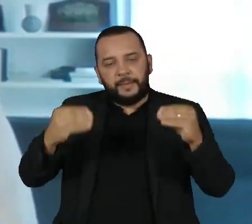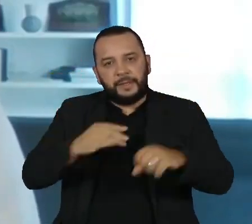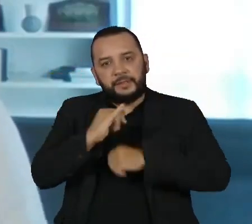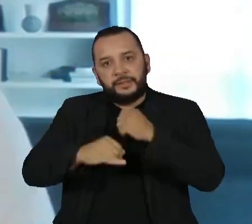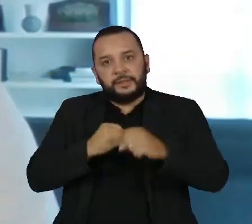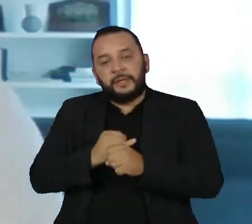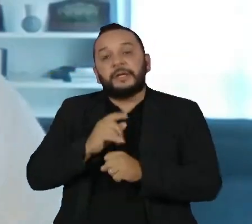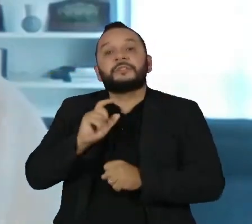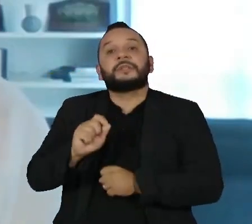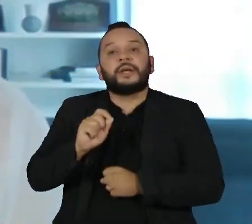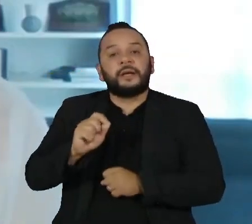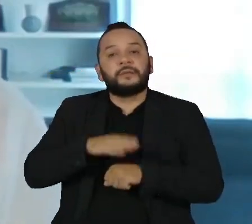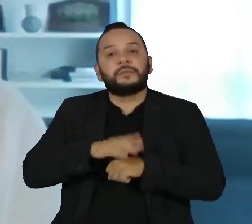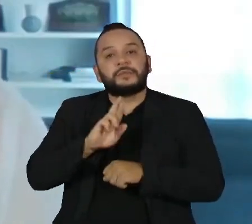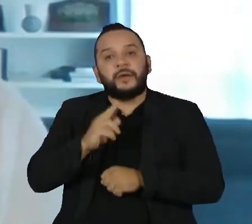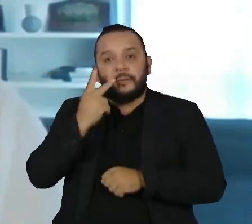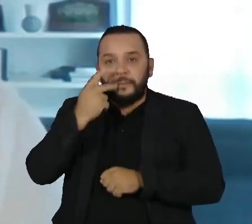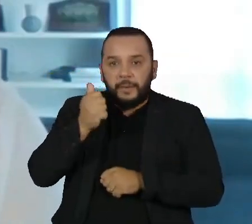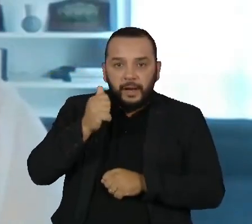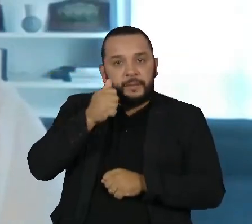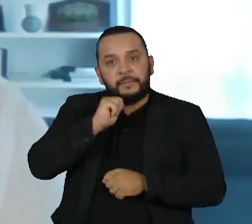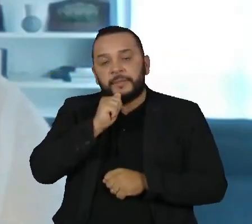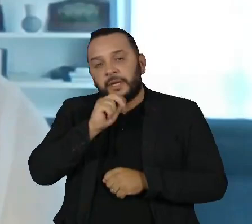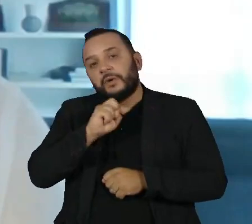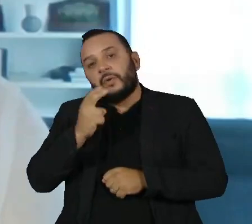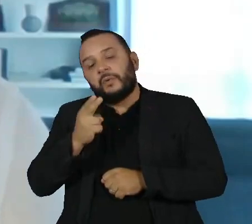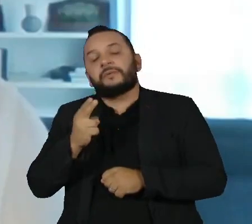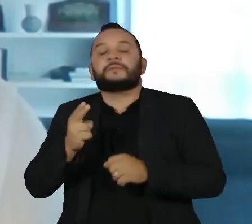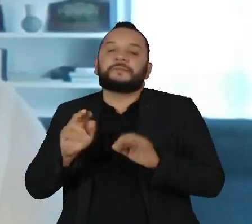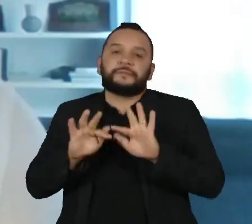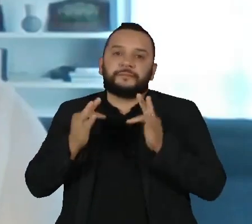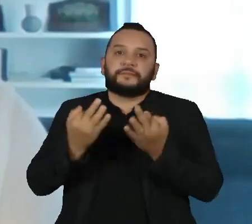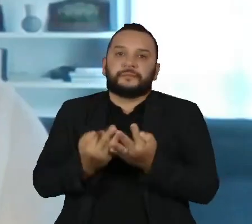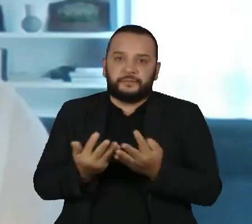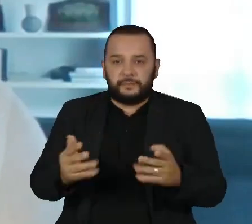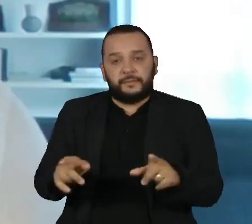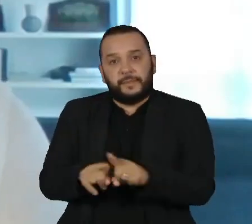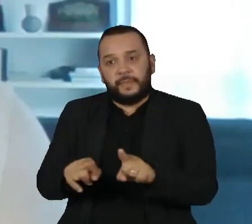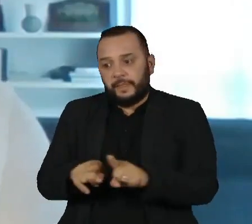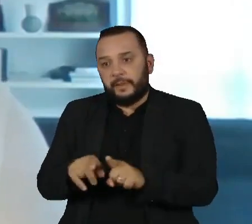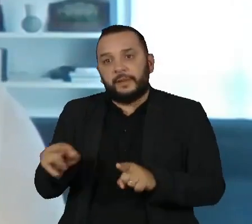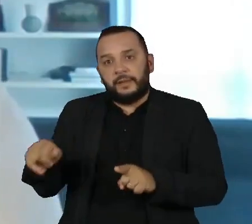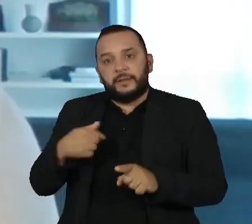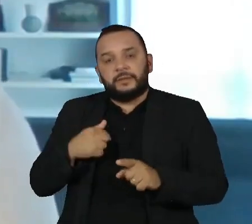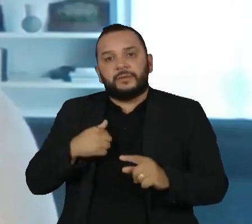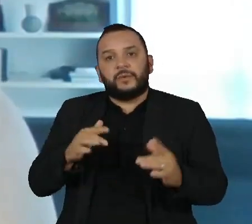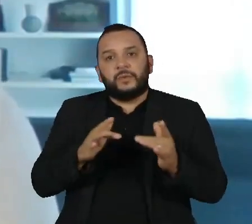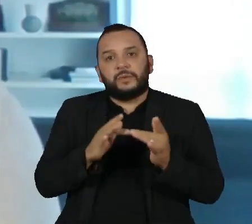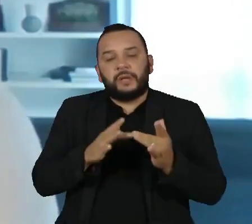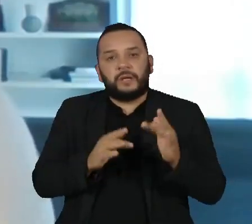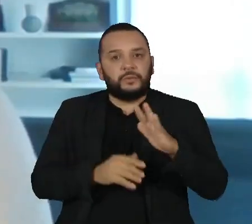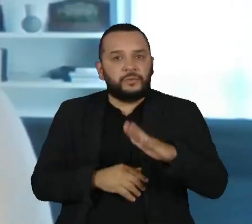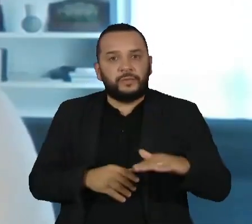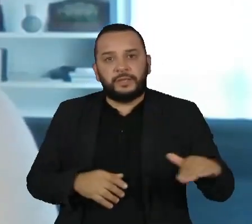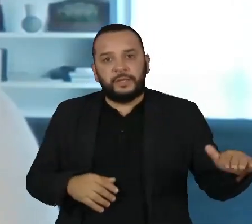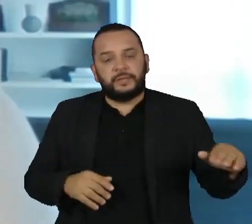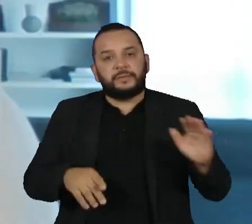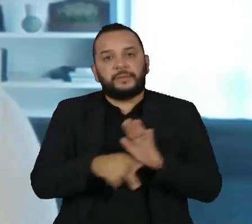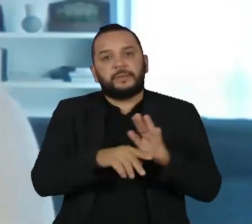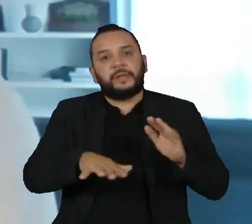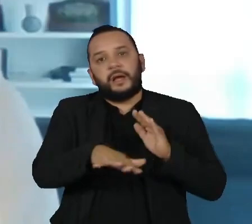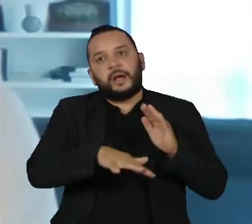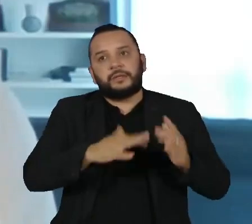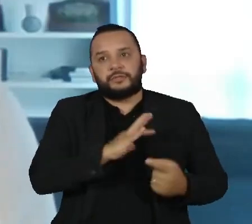pelas famílias, elas vão ter contato com crianças que desempenham atividades artísticas